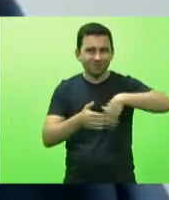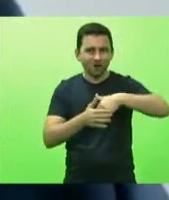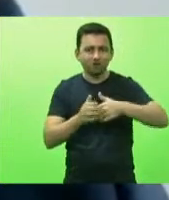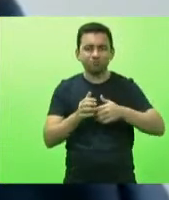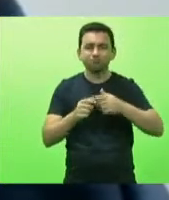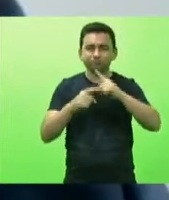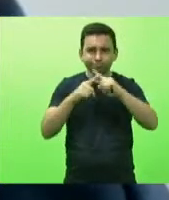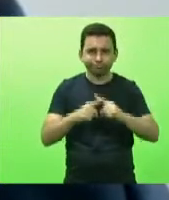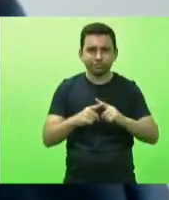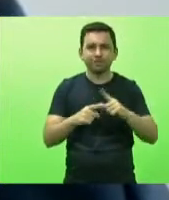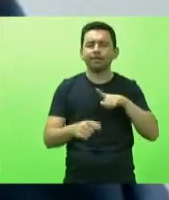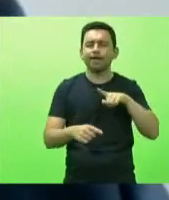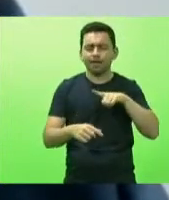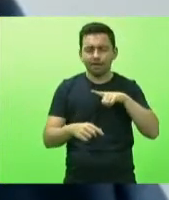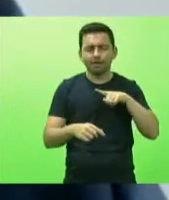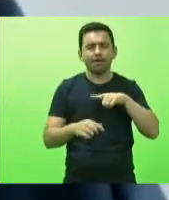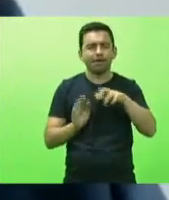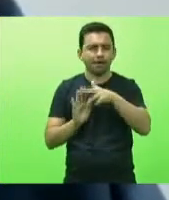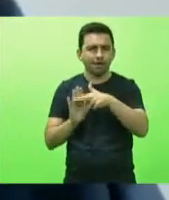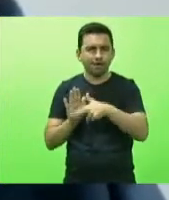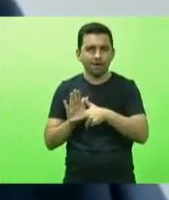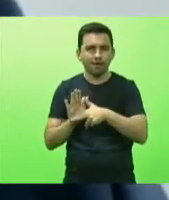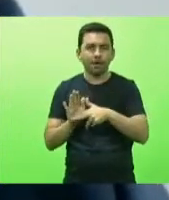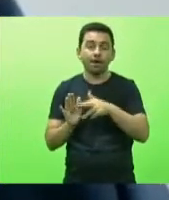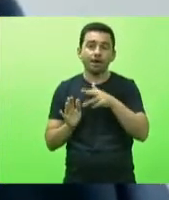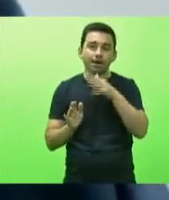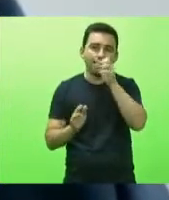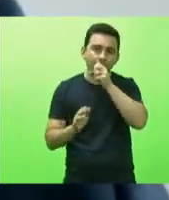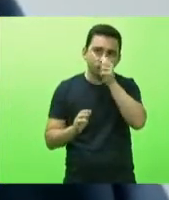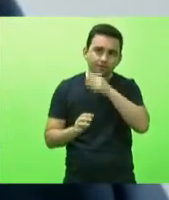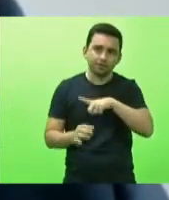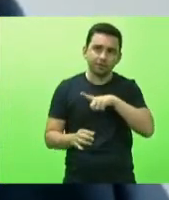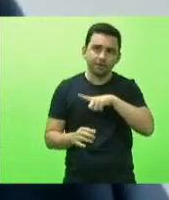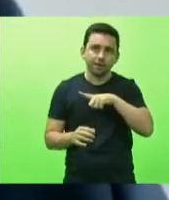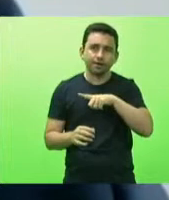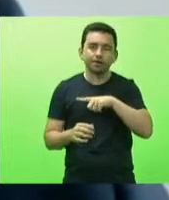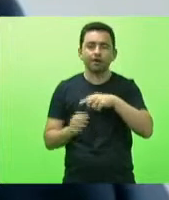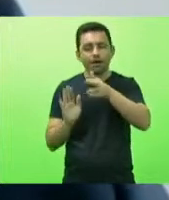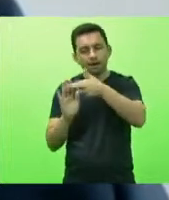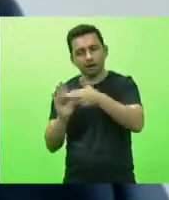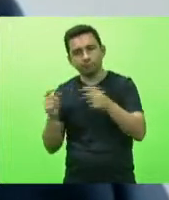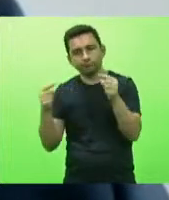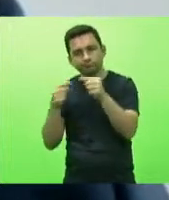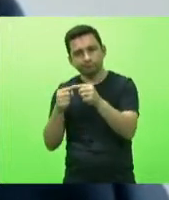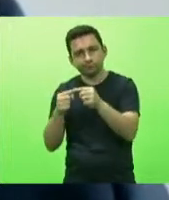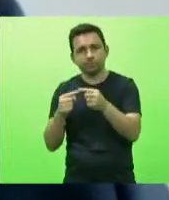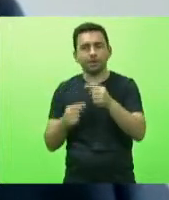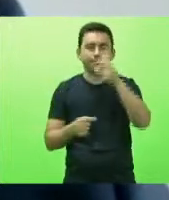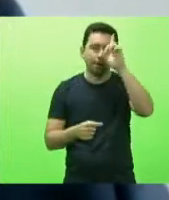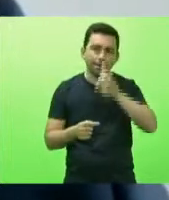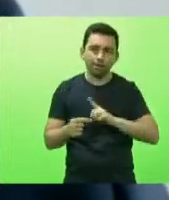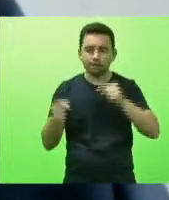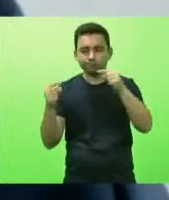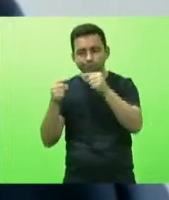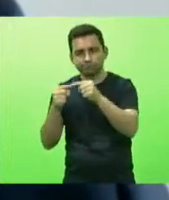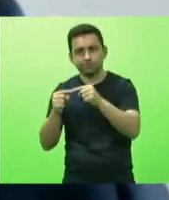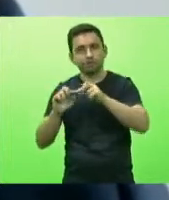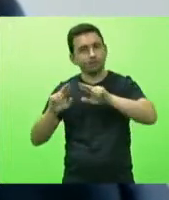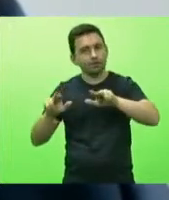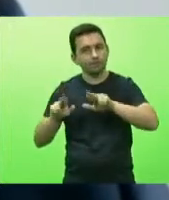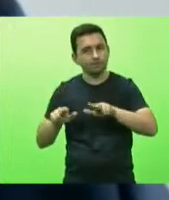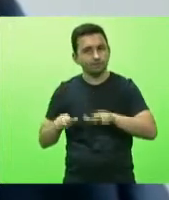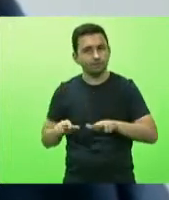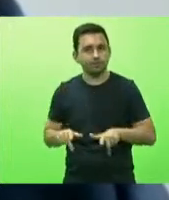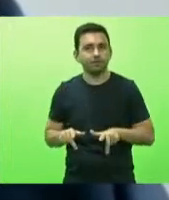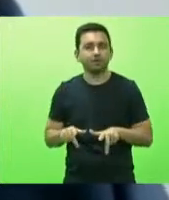regras no risco laranja pode funcionar com regramento X no amarelo e assim por diante mas nós precisamos entender que esse enfrentamento que